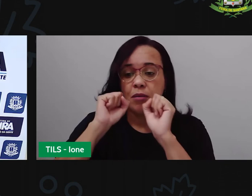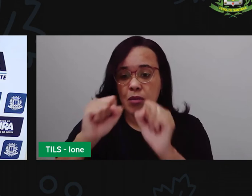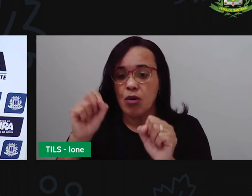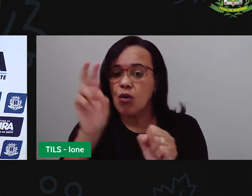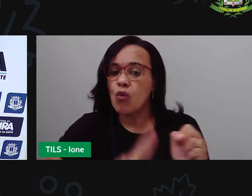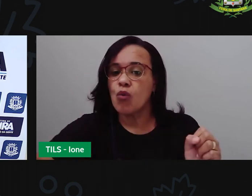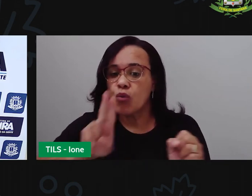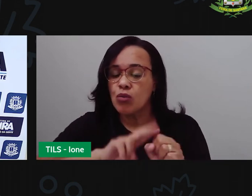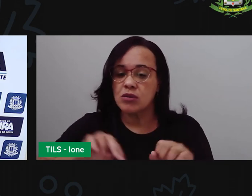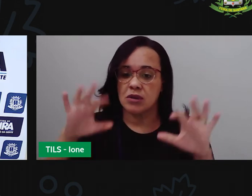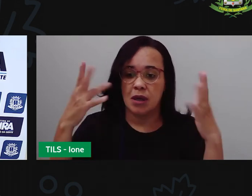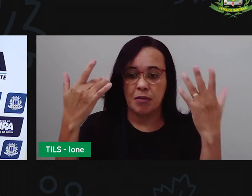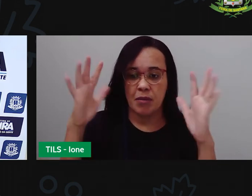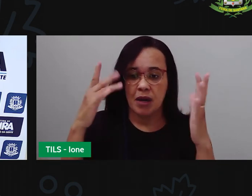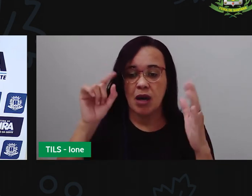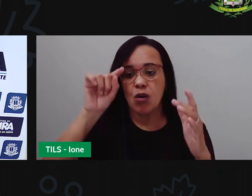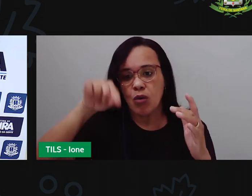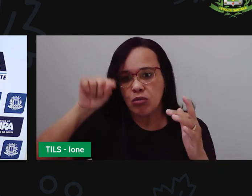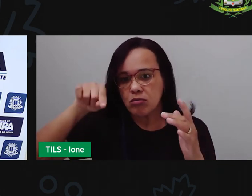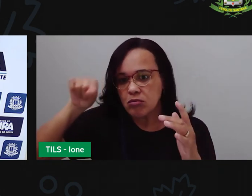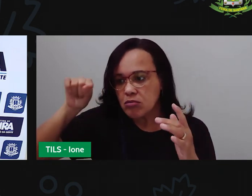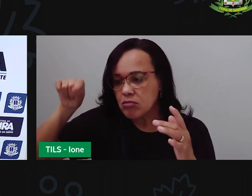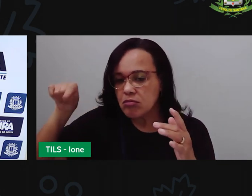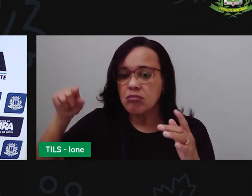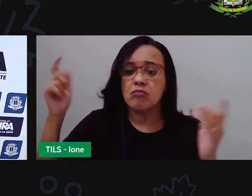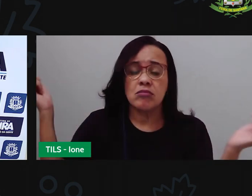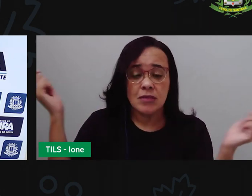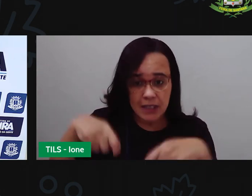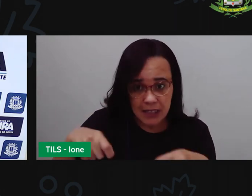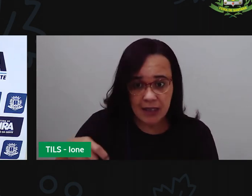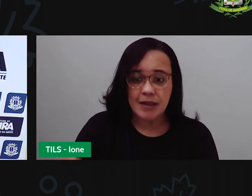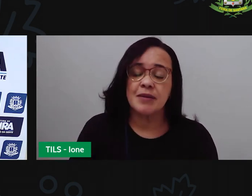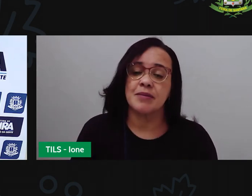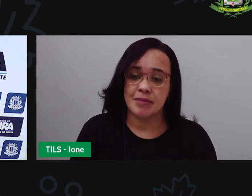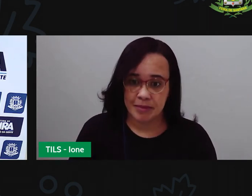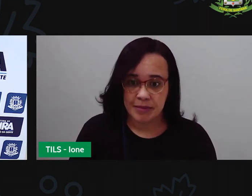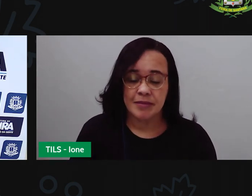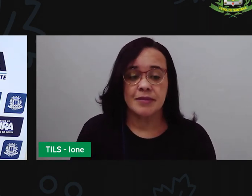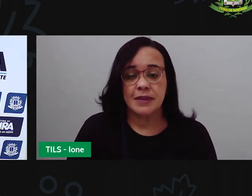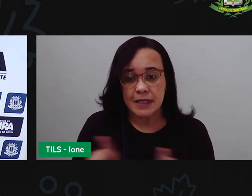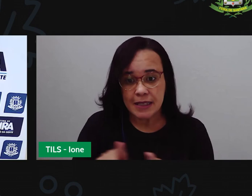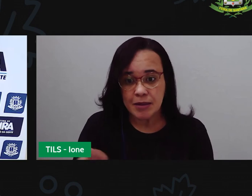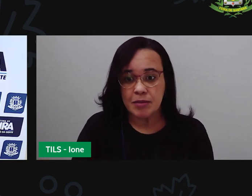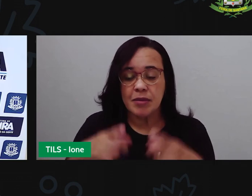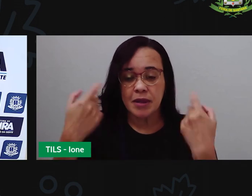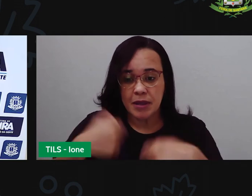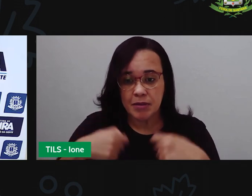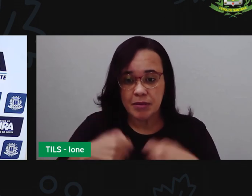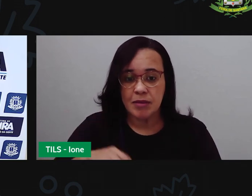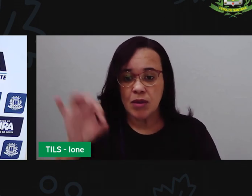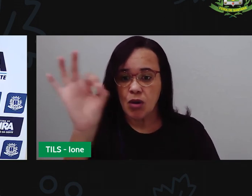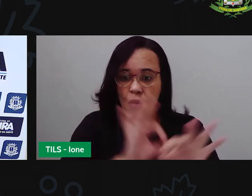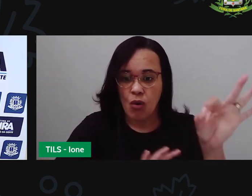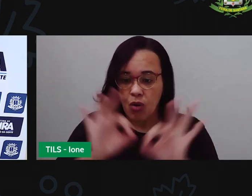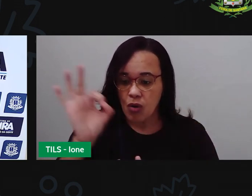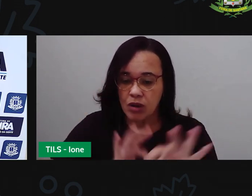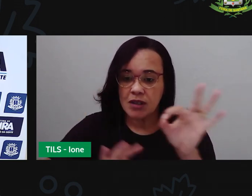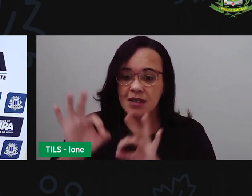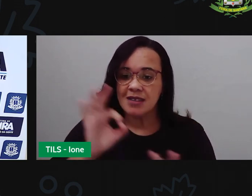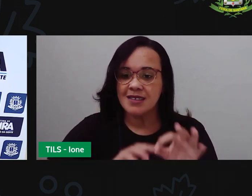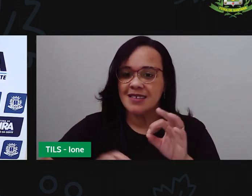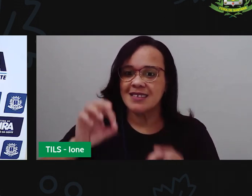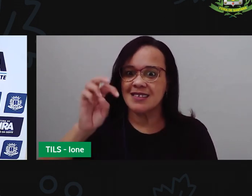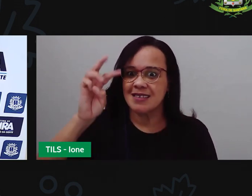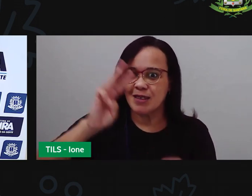caderno e contando, e listando. A gente também viu que organizando ali a operação no caderno,